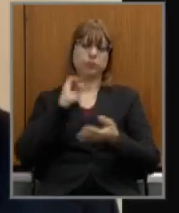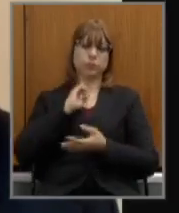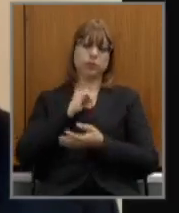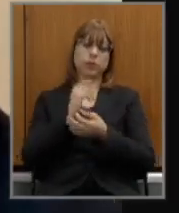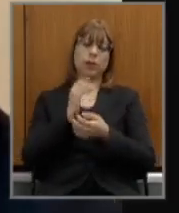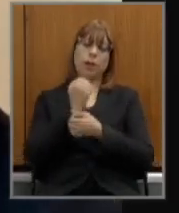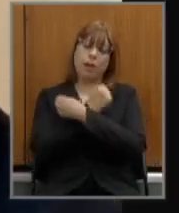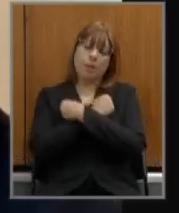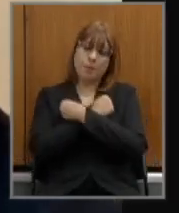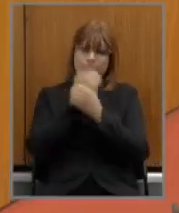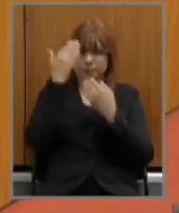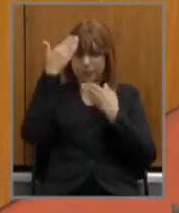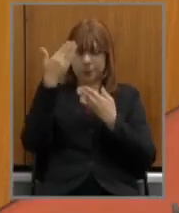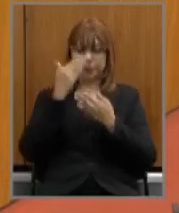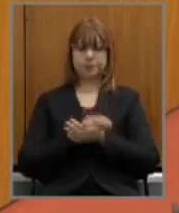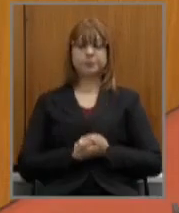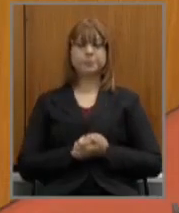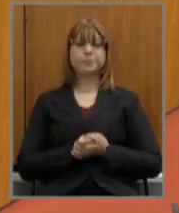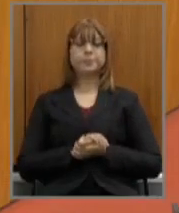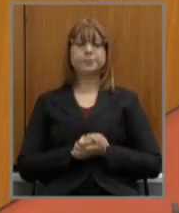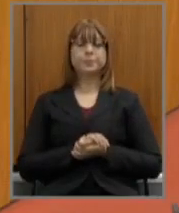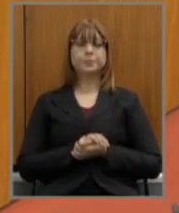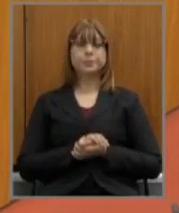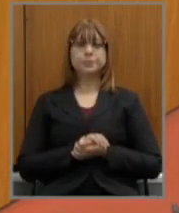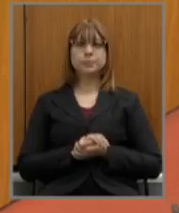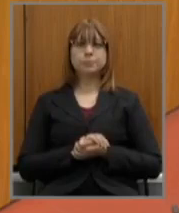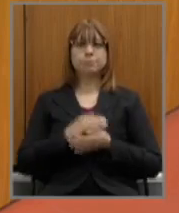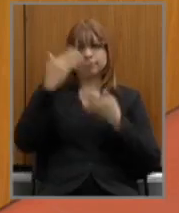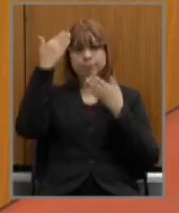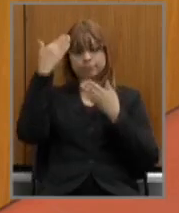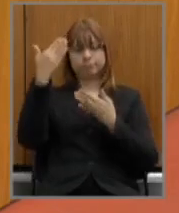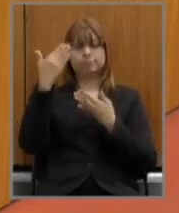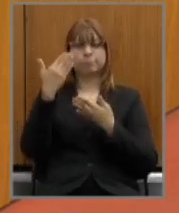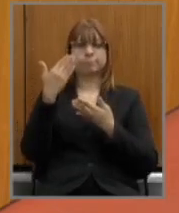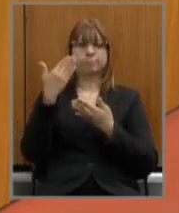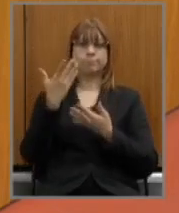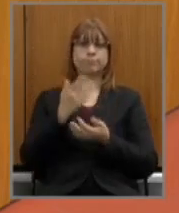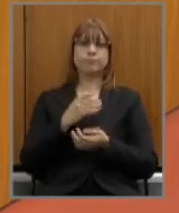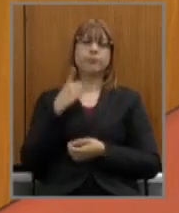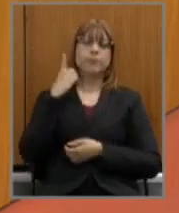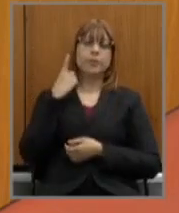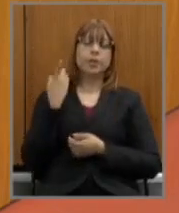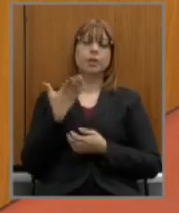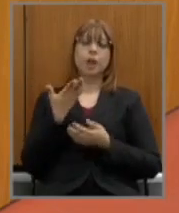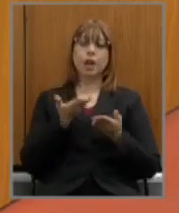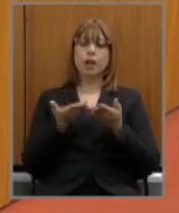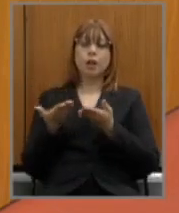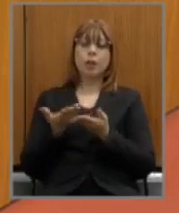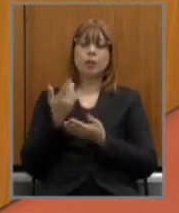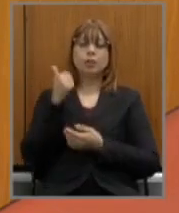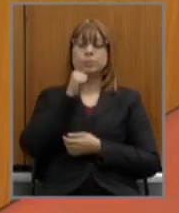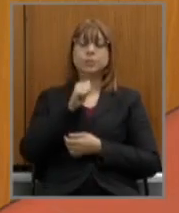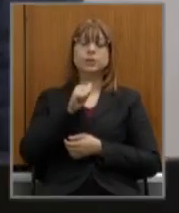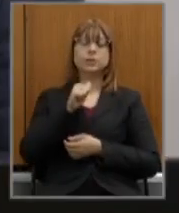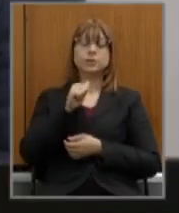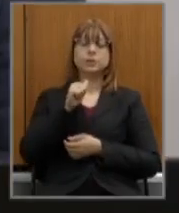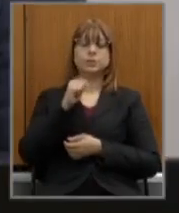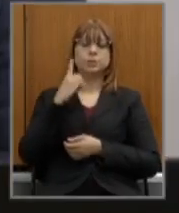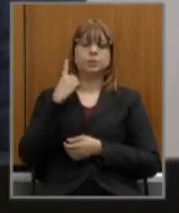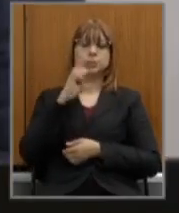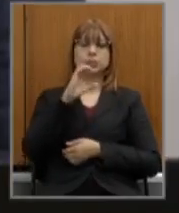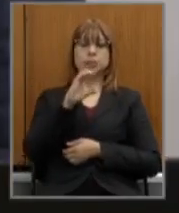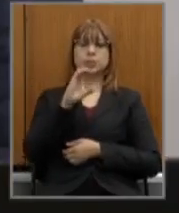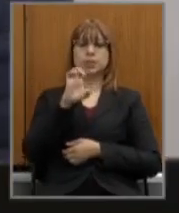muito obrigado obrigado deputado Carlos Pimenta agora a próxima escrita deputada Celise